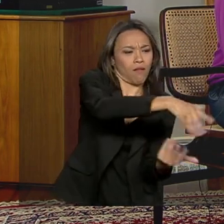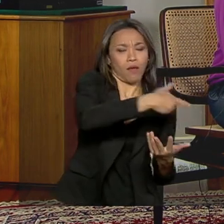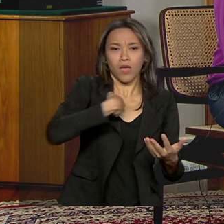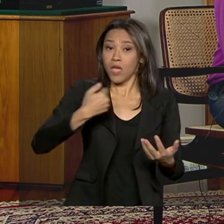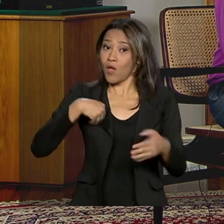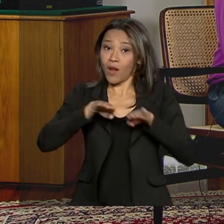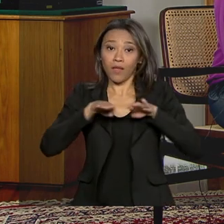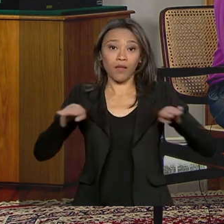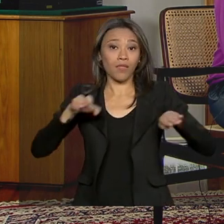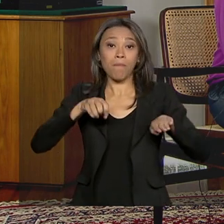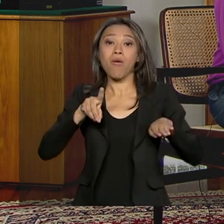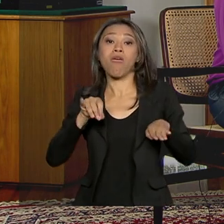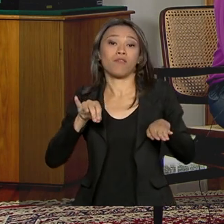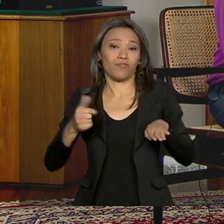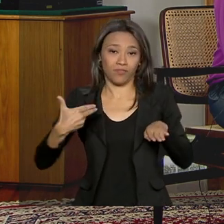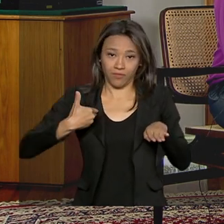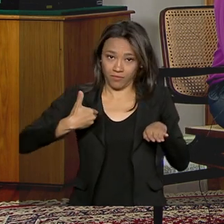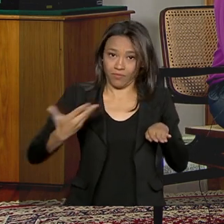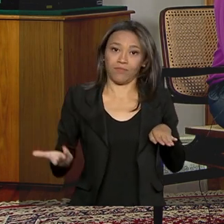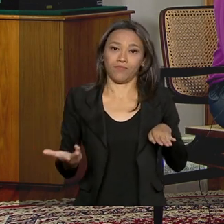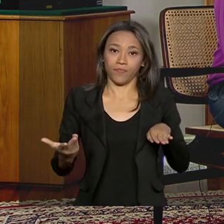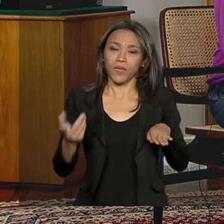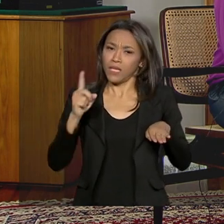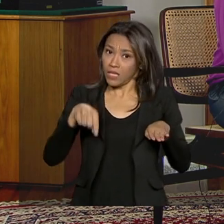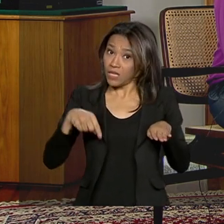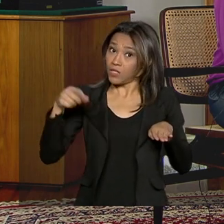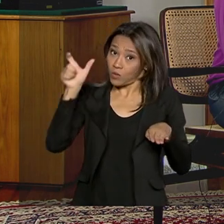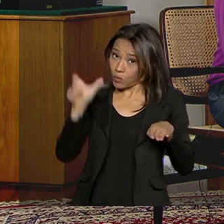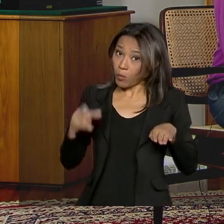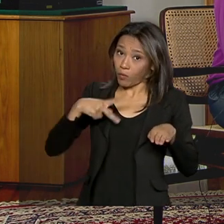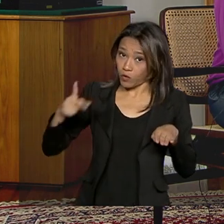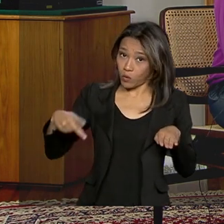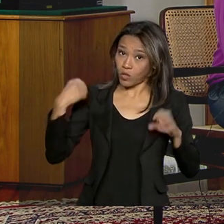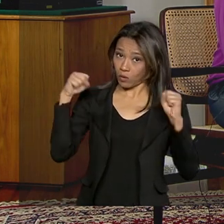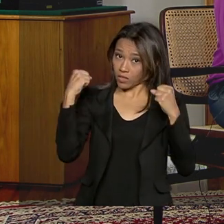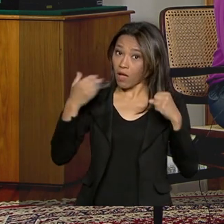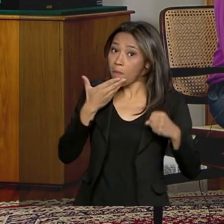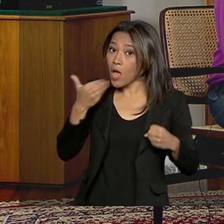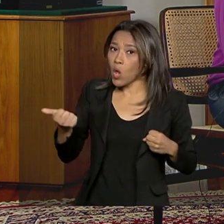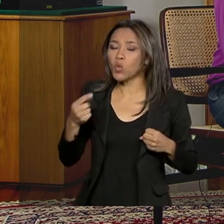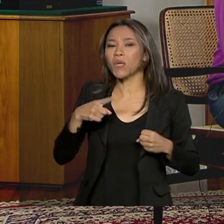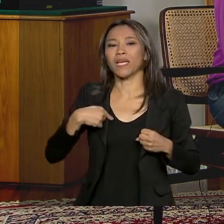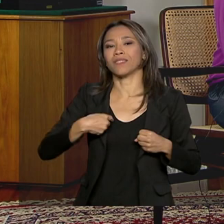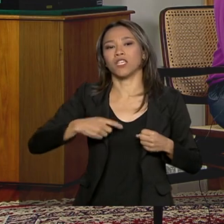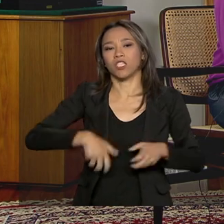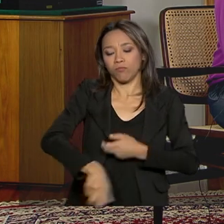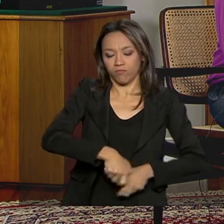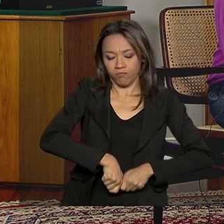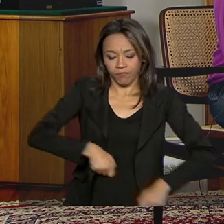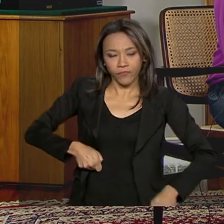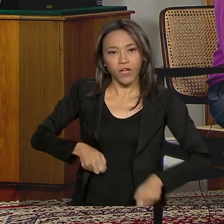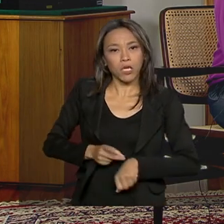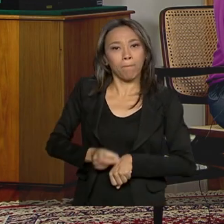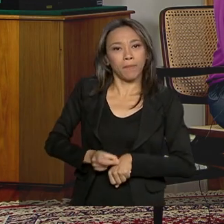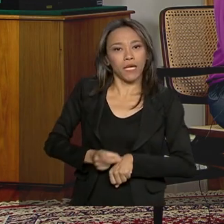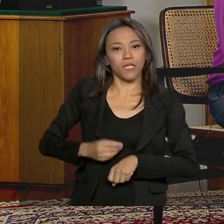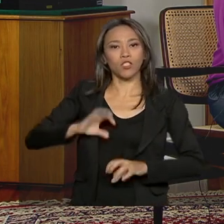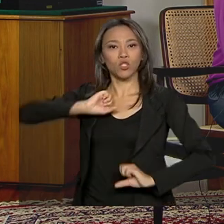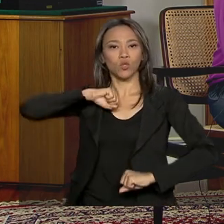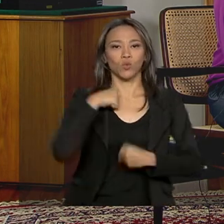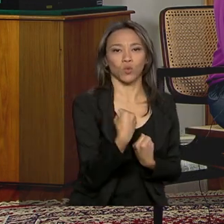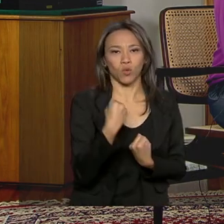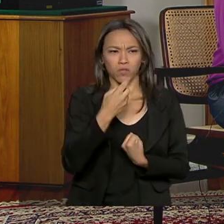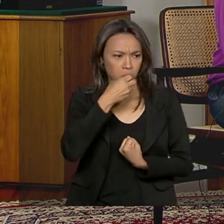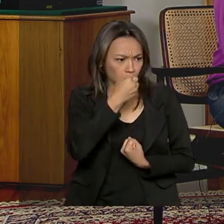média em quase todos os esportes. Isso, às vezes, para o curso de Educação Física é melhor do que você ser faixa preta, quarto dan de judô. Você é muito